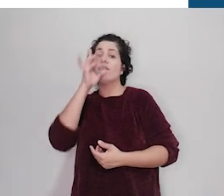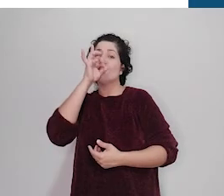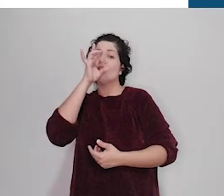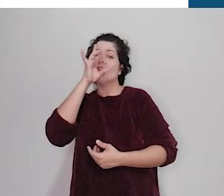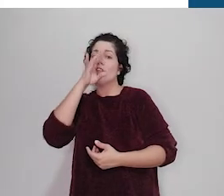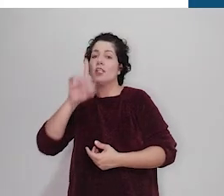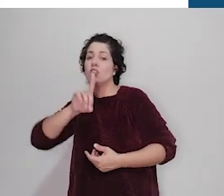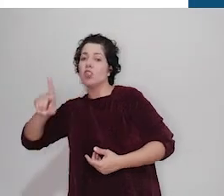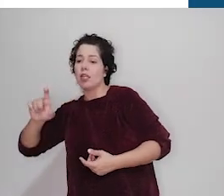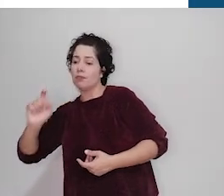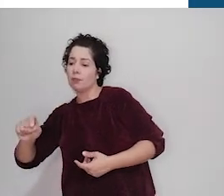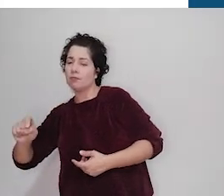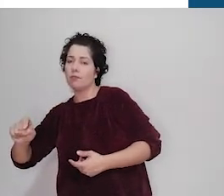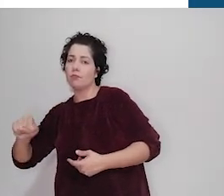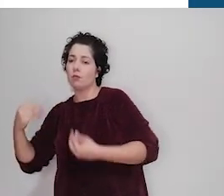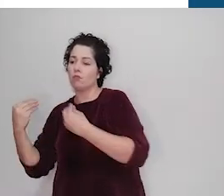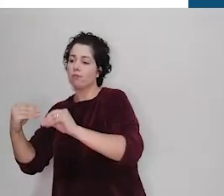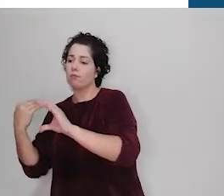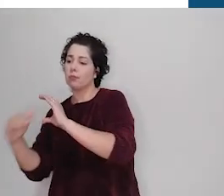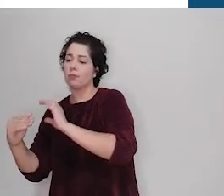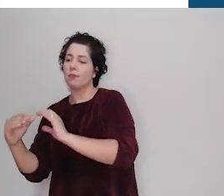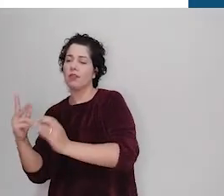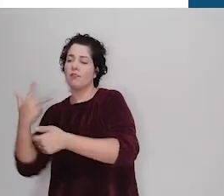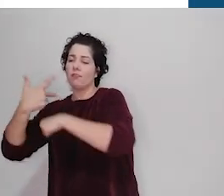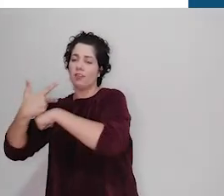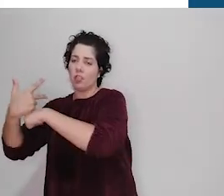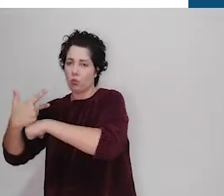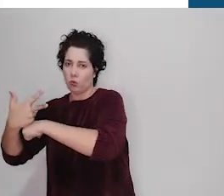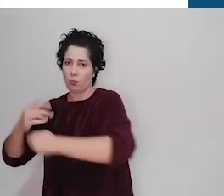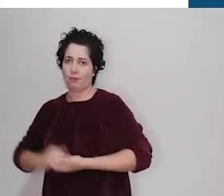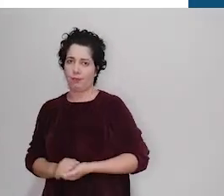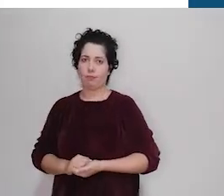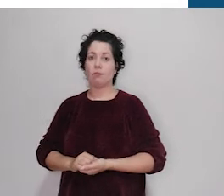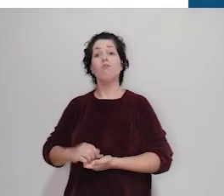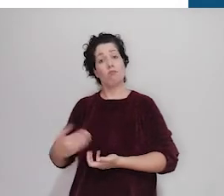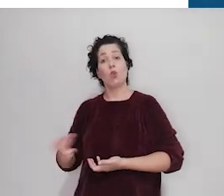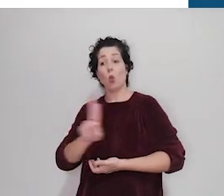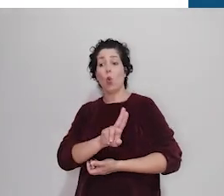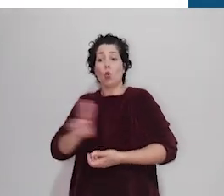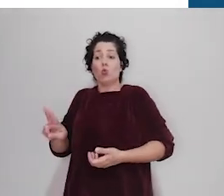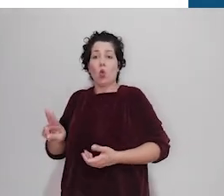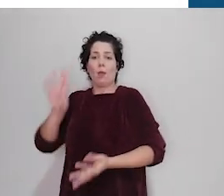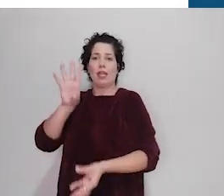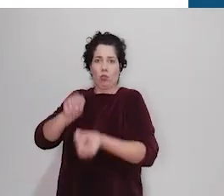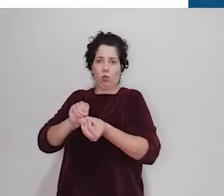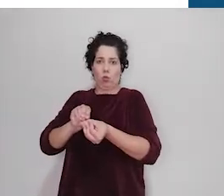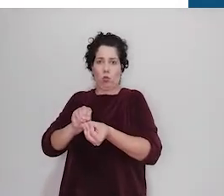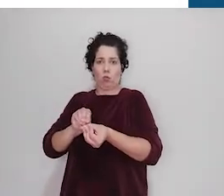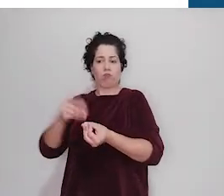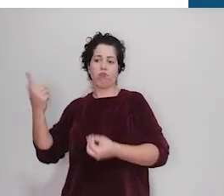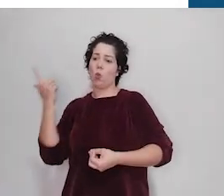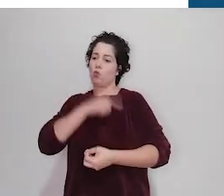verde à direita Submeter vídeo O título do resumo já estará